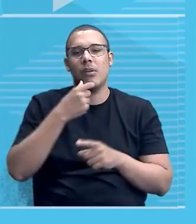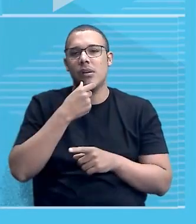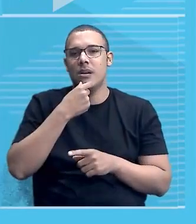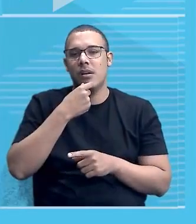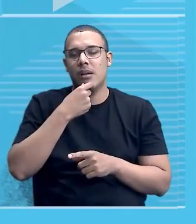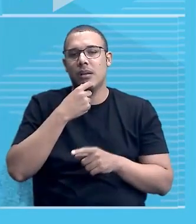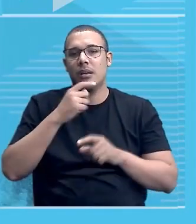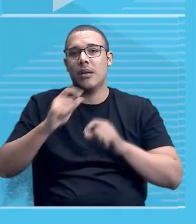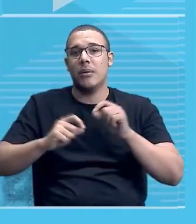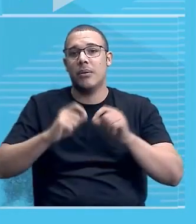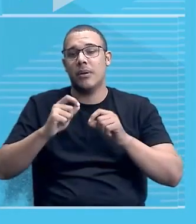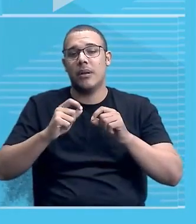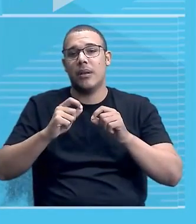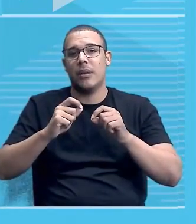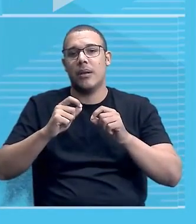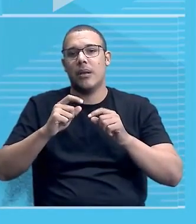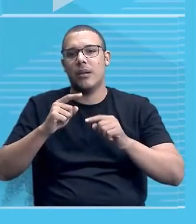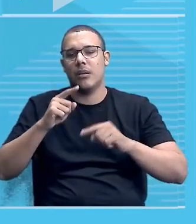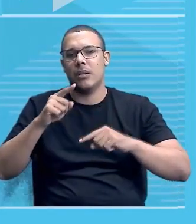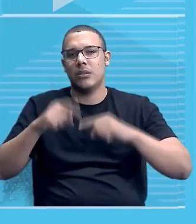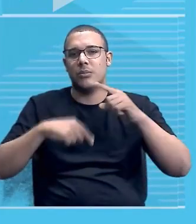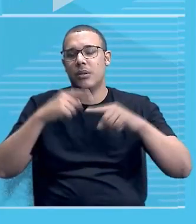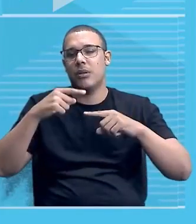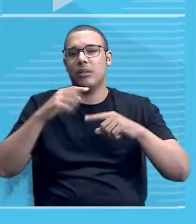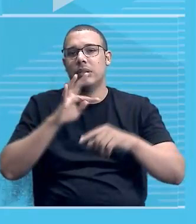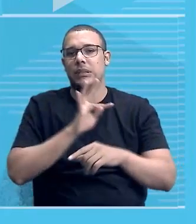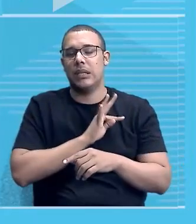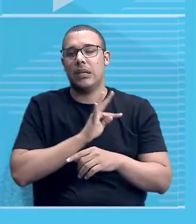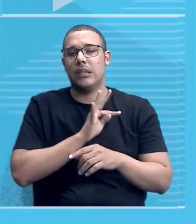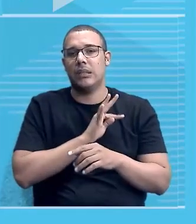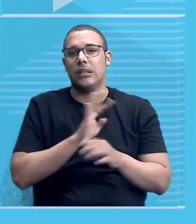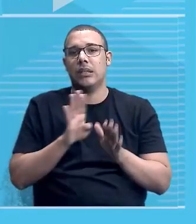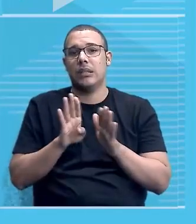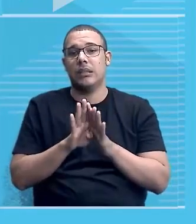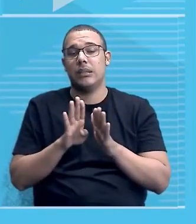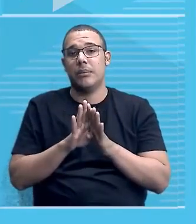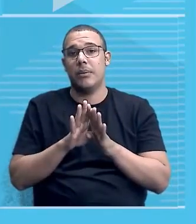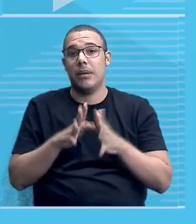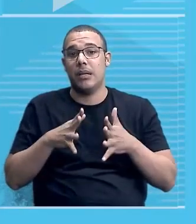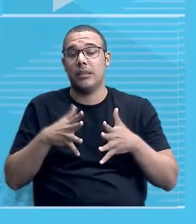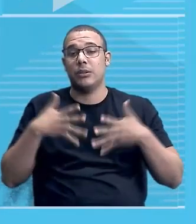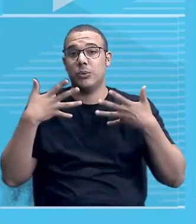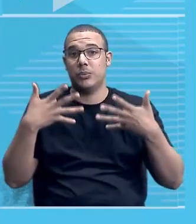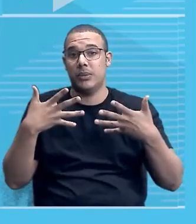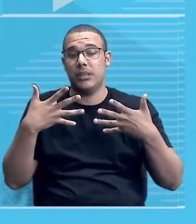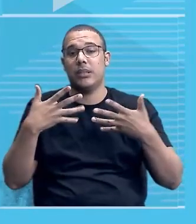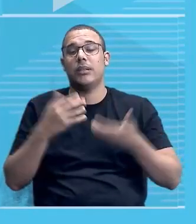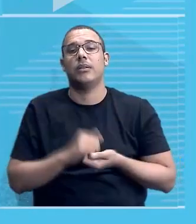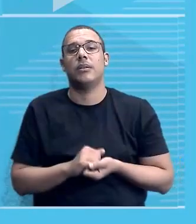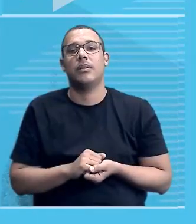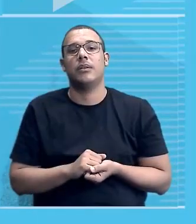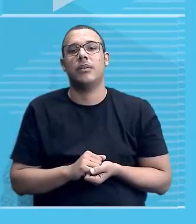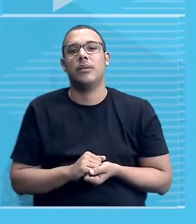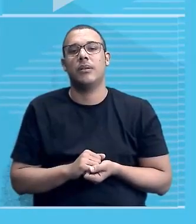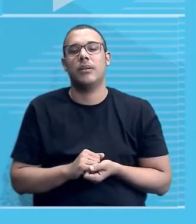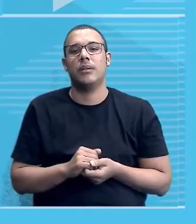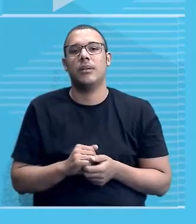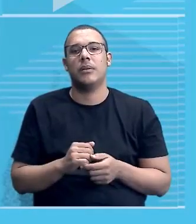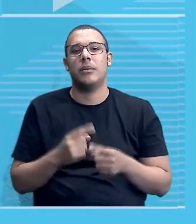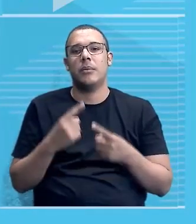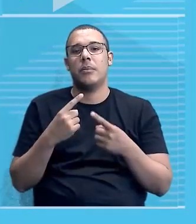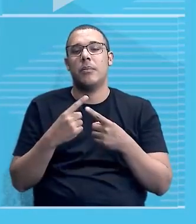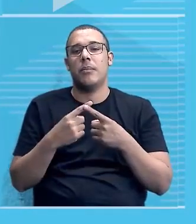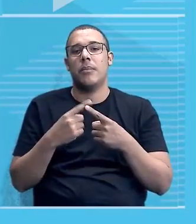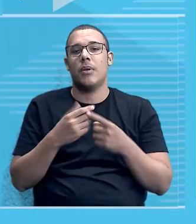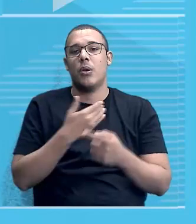superioridade técnica e pelo fator surpresa, pois o governo jihadista